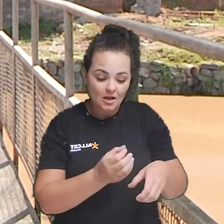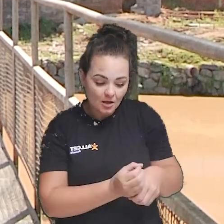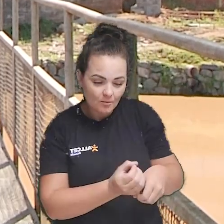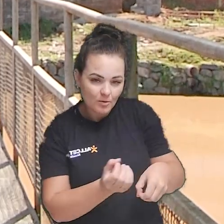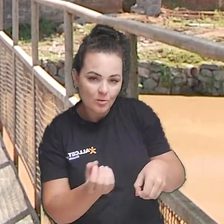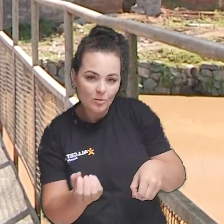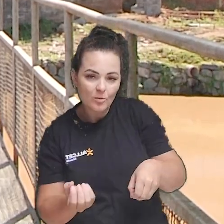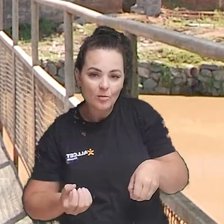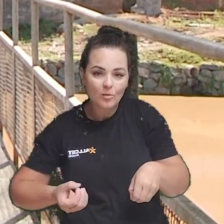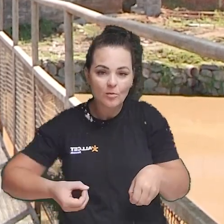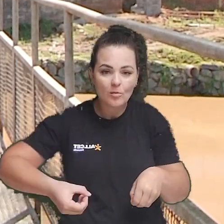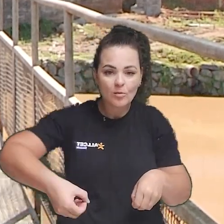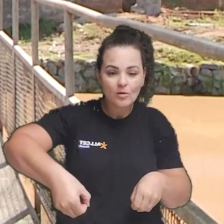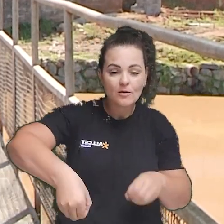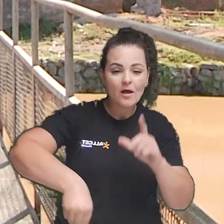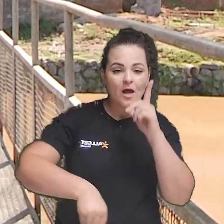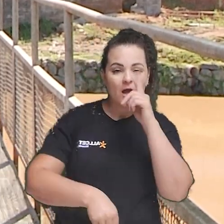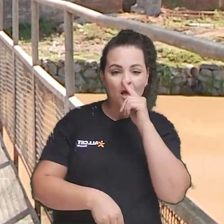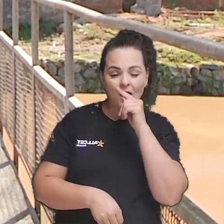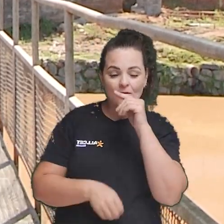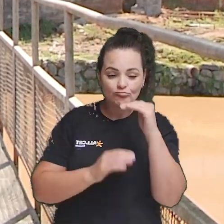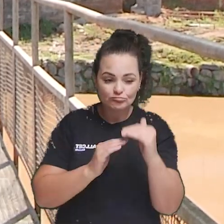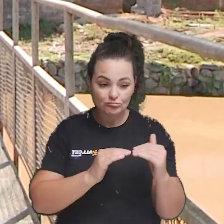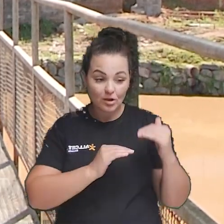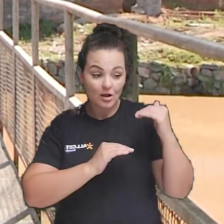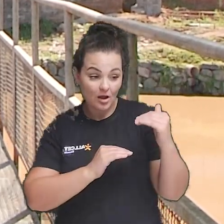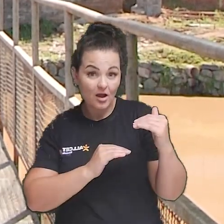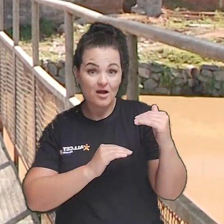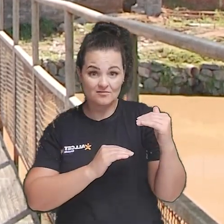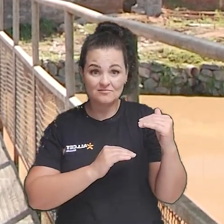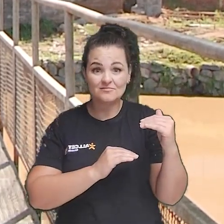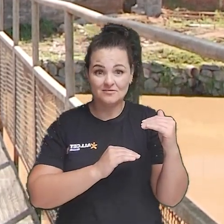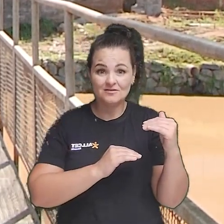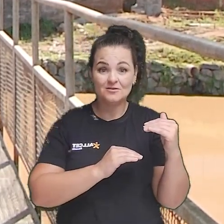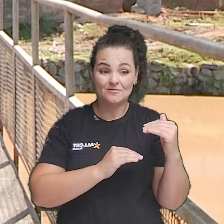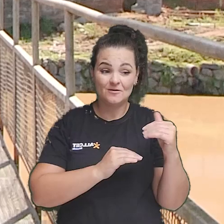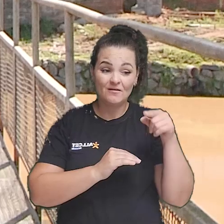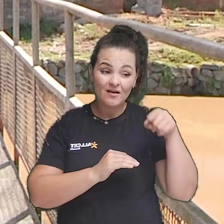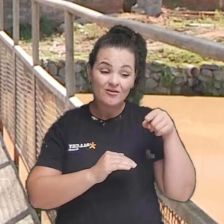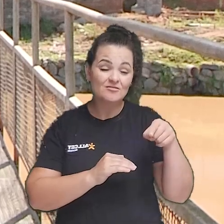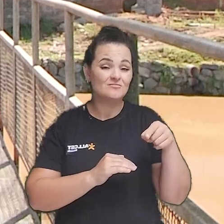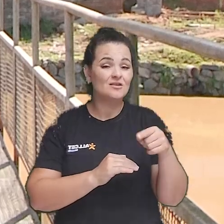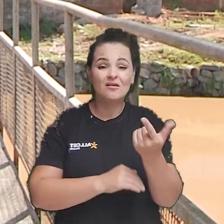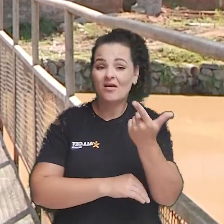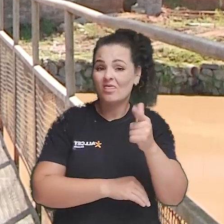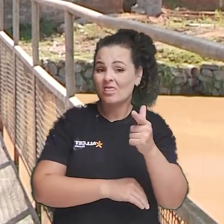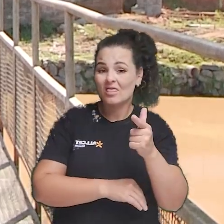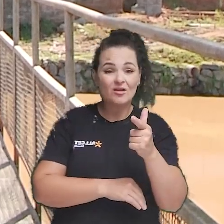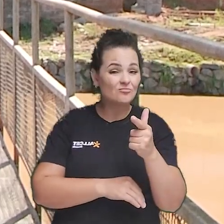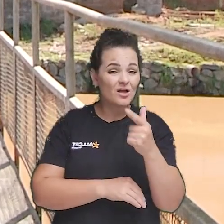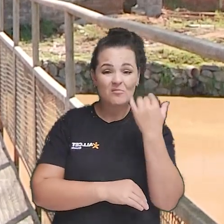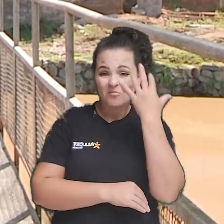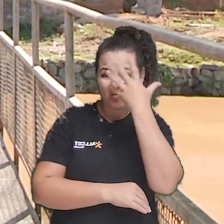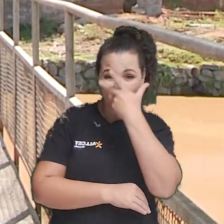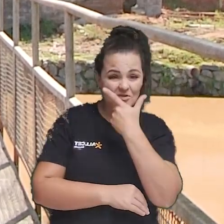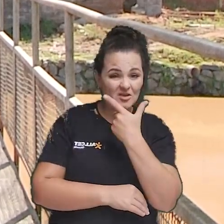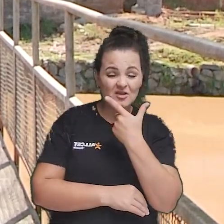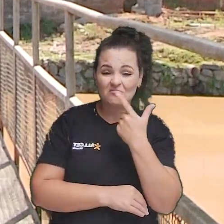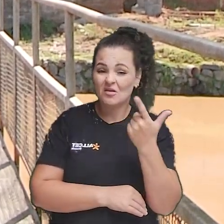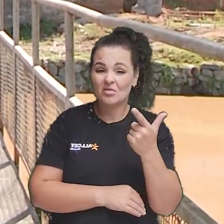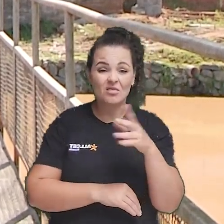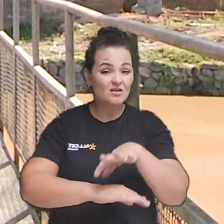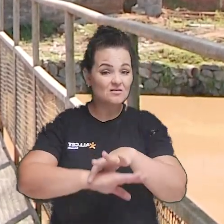alicerce de concretagem antigo e dutos de água inconvenientemente posicionados sobre as